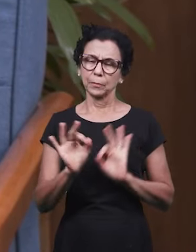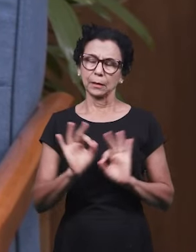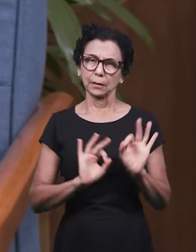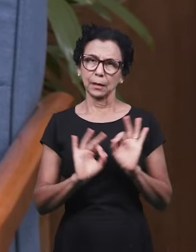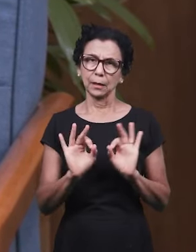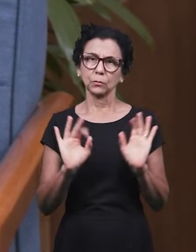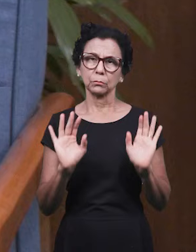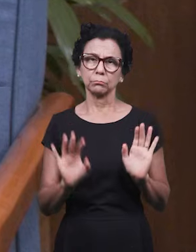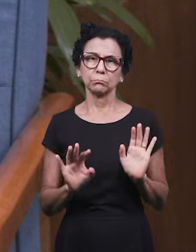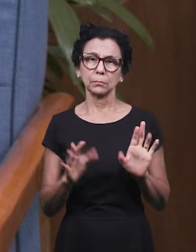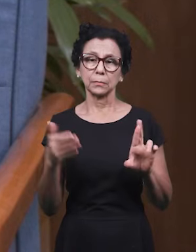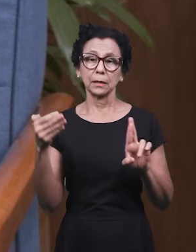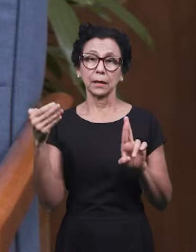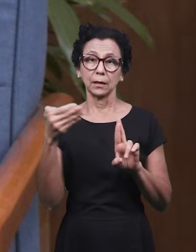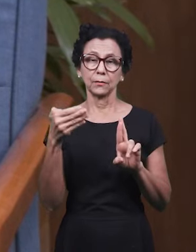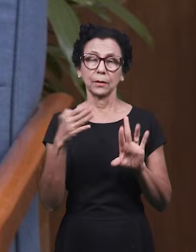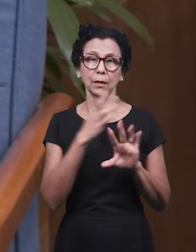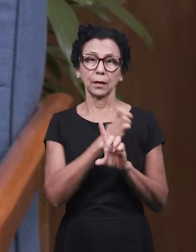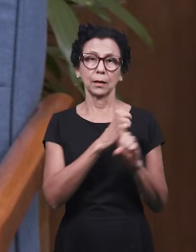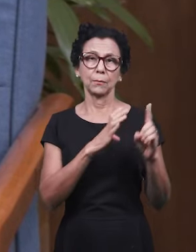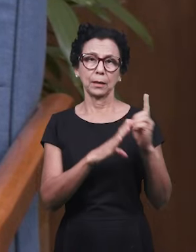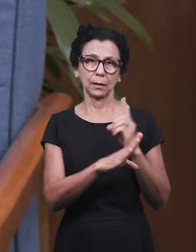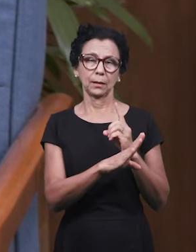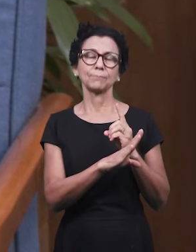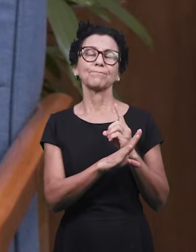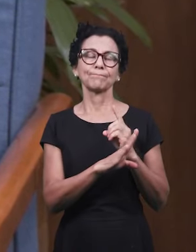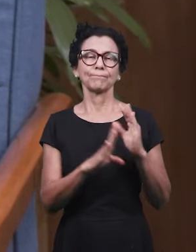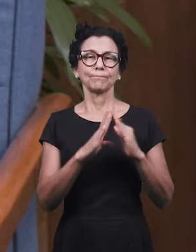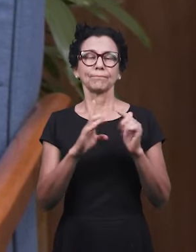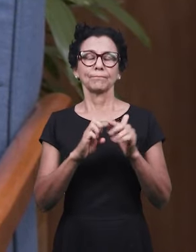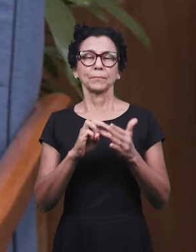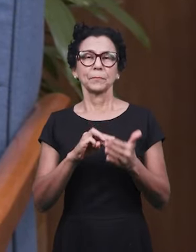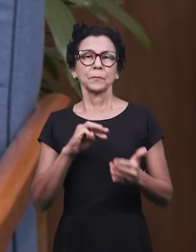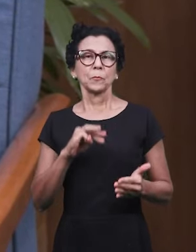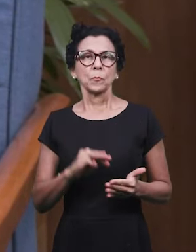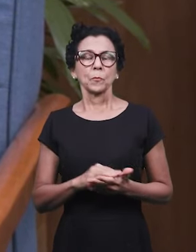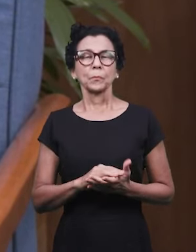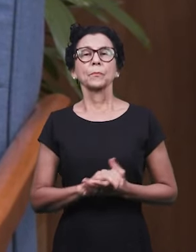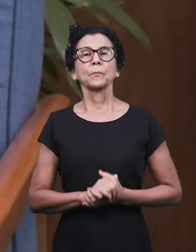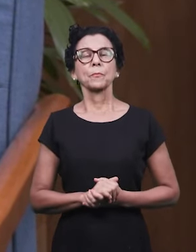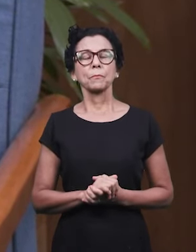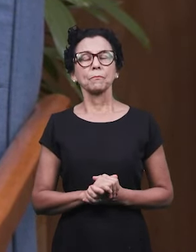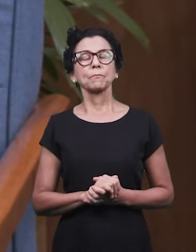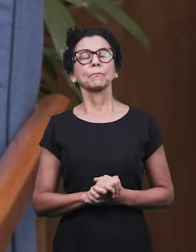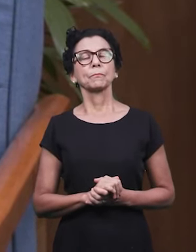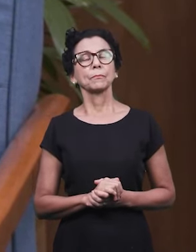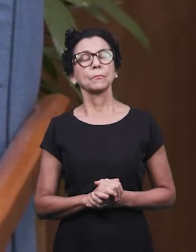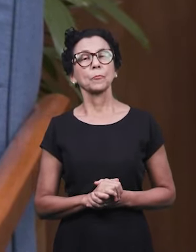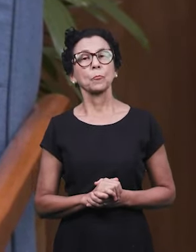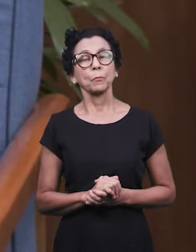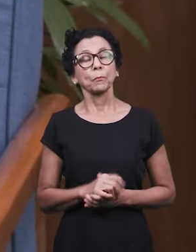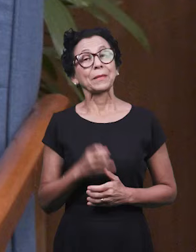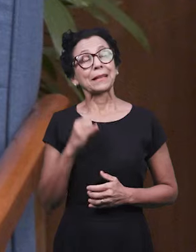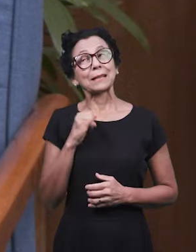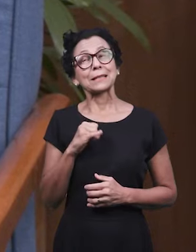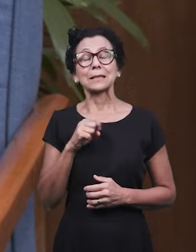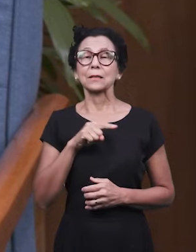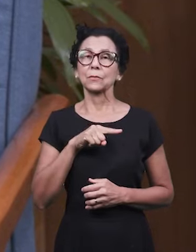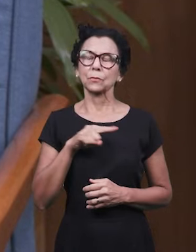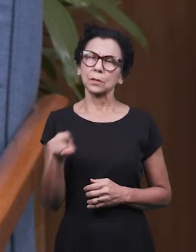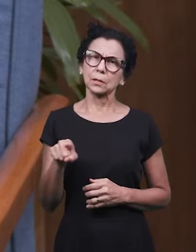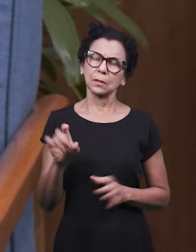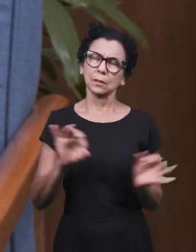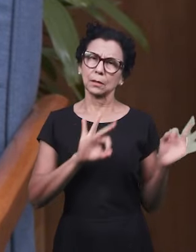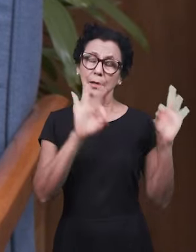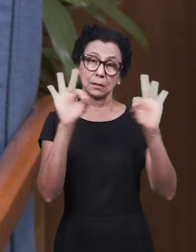sempre feito tendo como referência a Escola Bíblica Dominical da Igreja Cristã Maranata. Não esqueça disso. E se